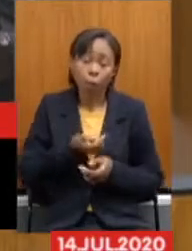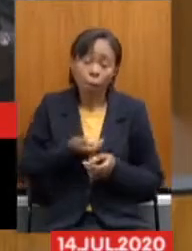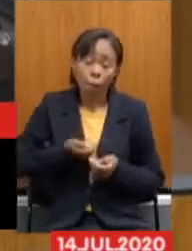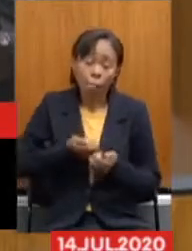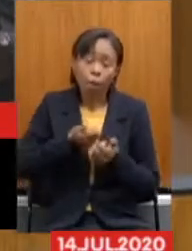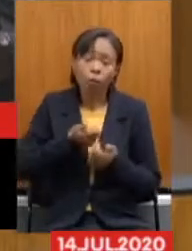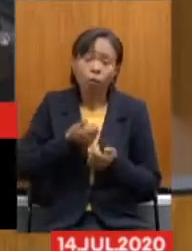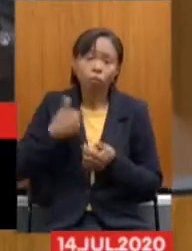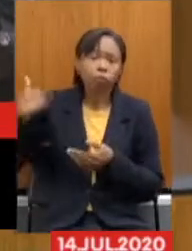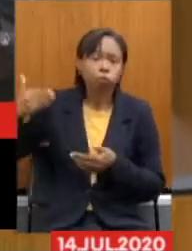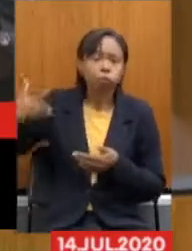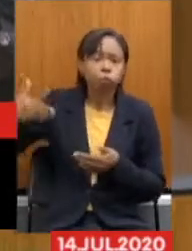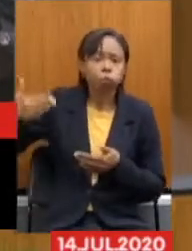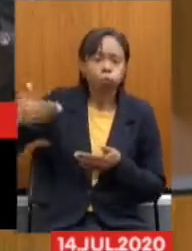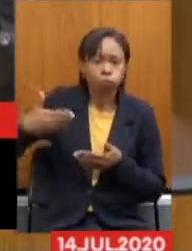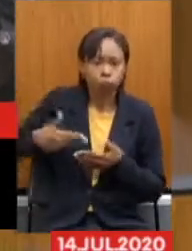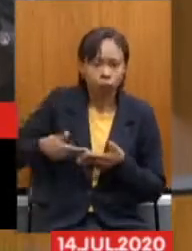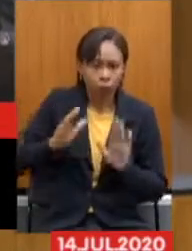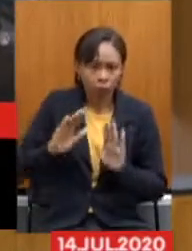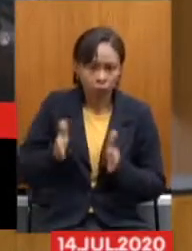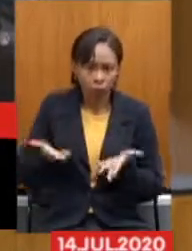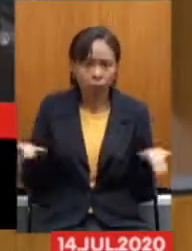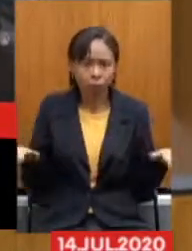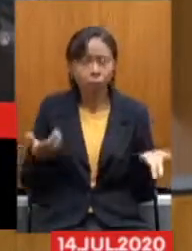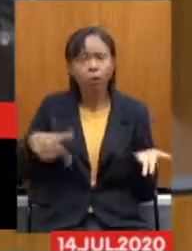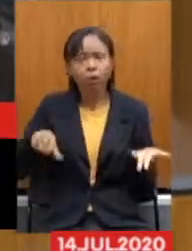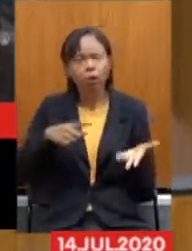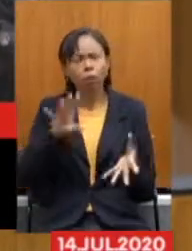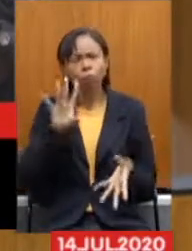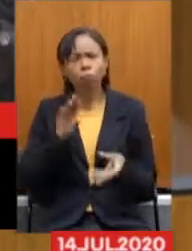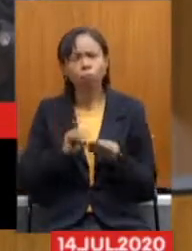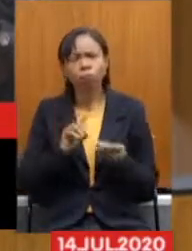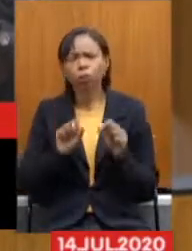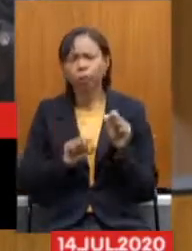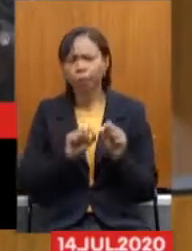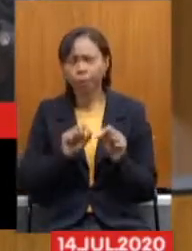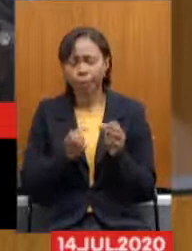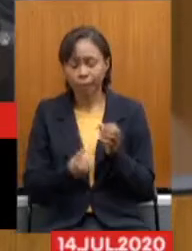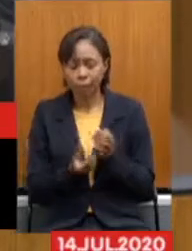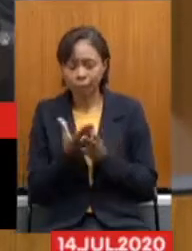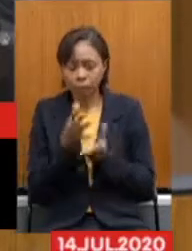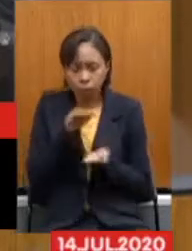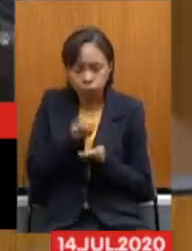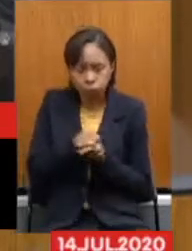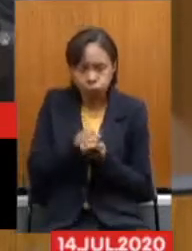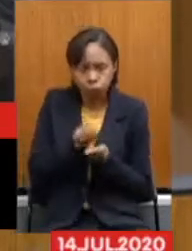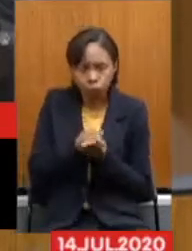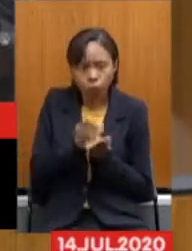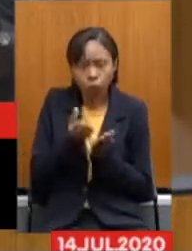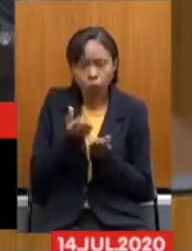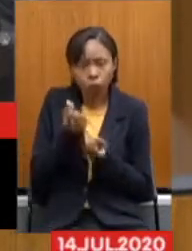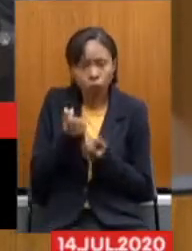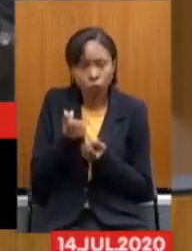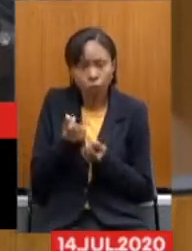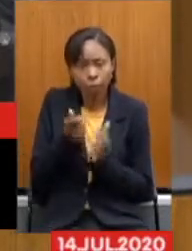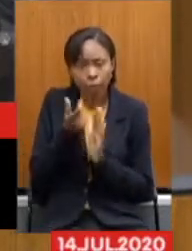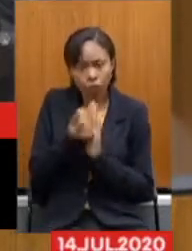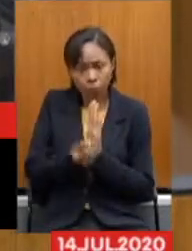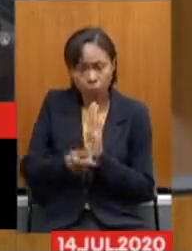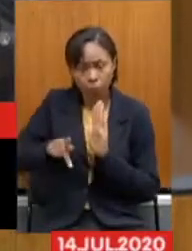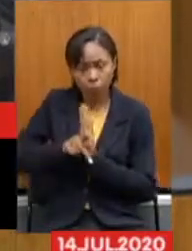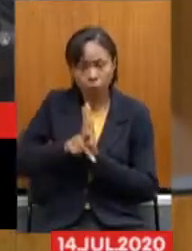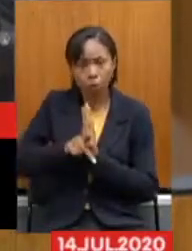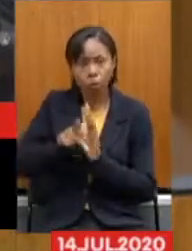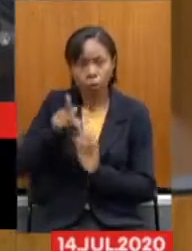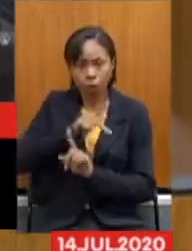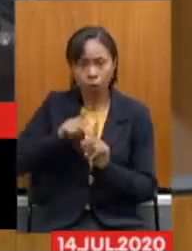E acumulado Ao longo dos anos Assim podemos Concluir Que a criação Do fundo Financeiro De presidência